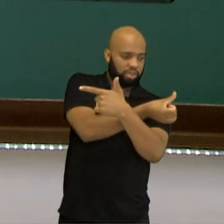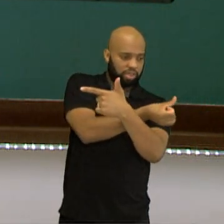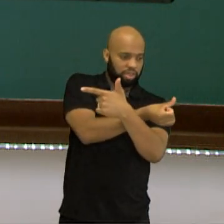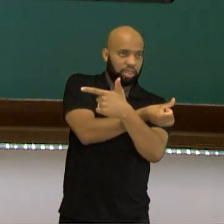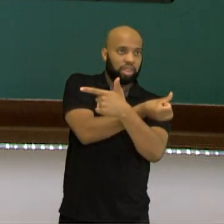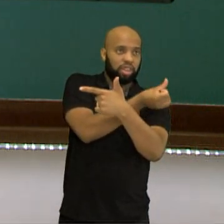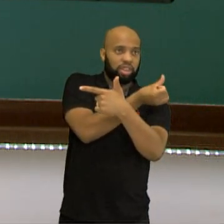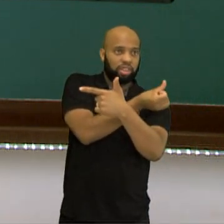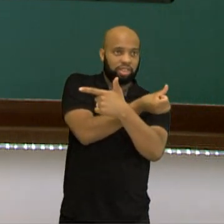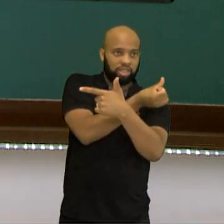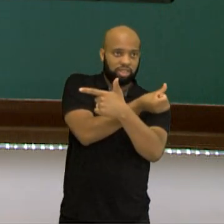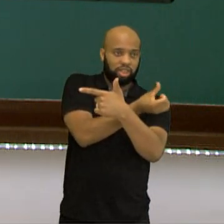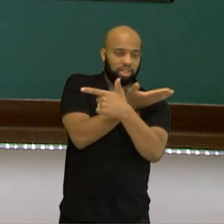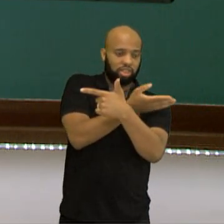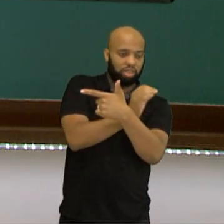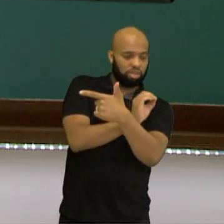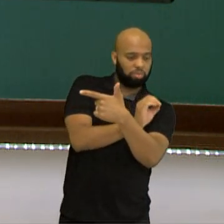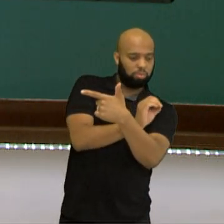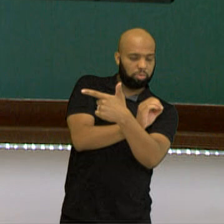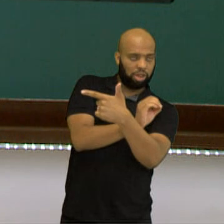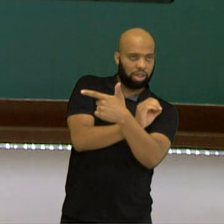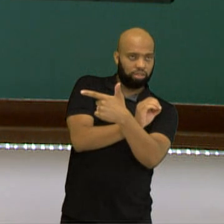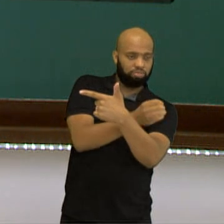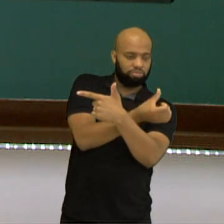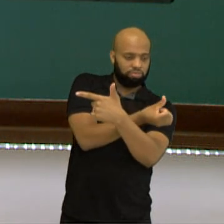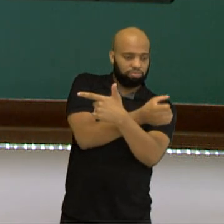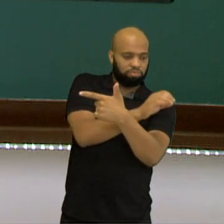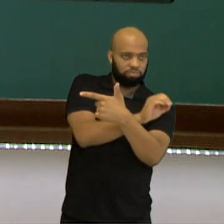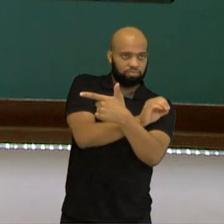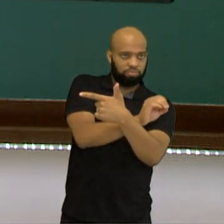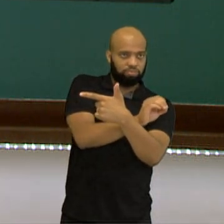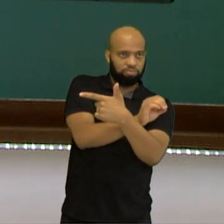transforma os 6 décimos em centésimos, fica 60 centésimos.